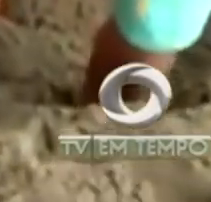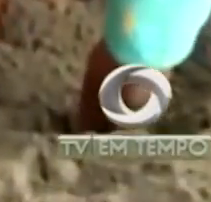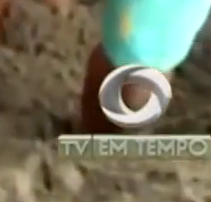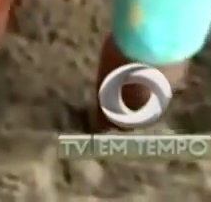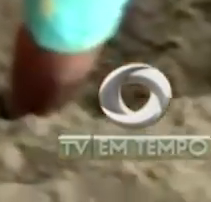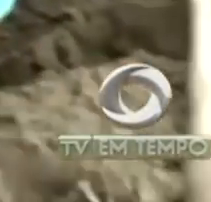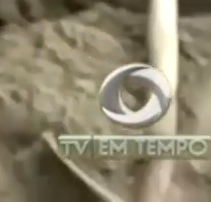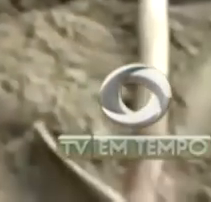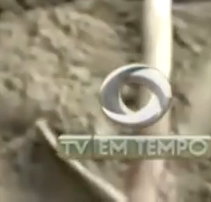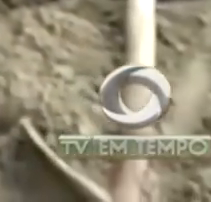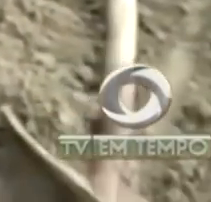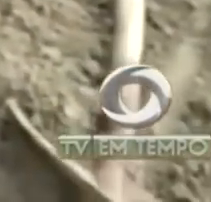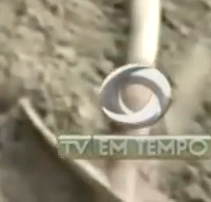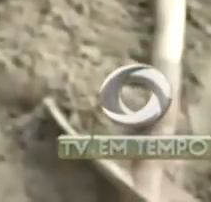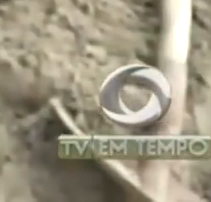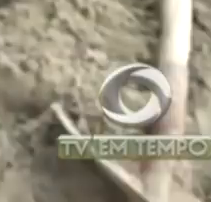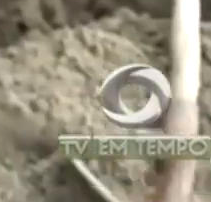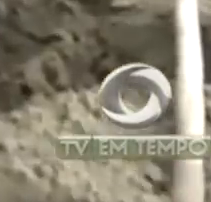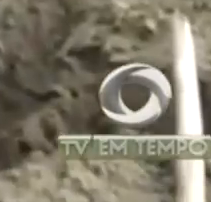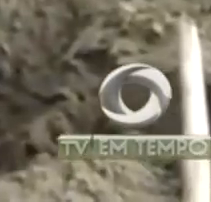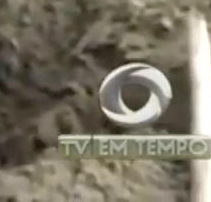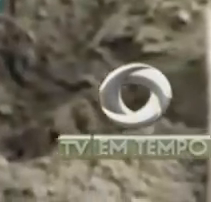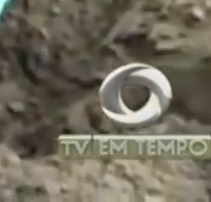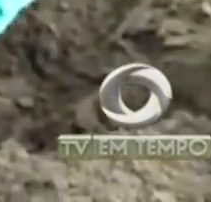É muita droga, meu irmão.